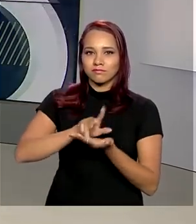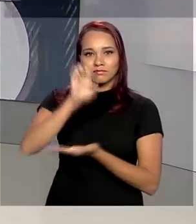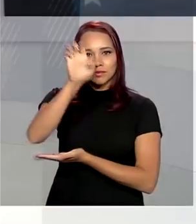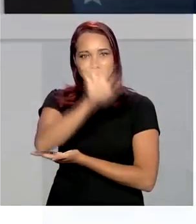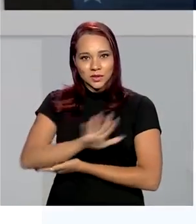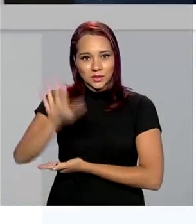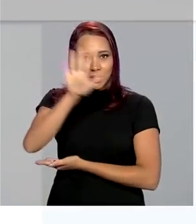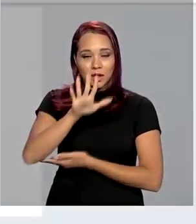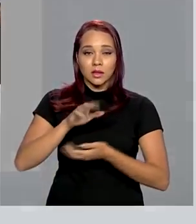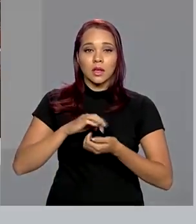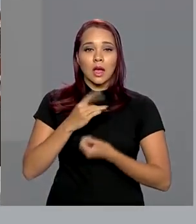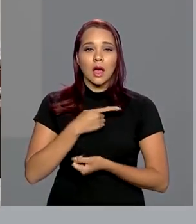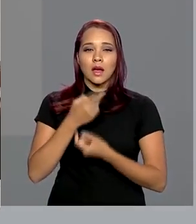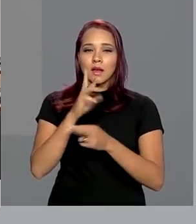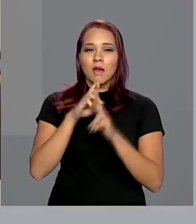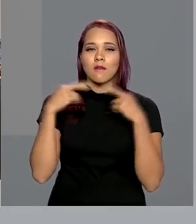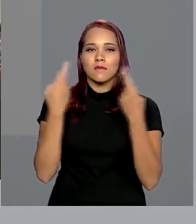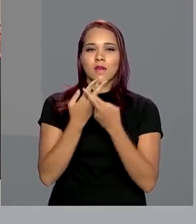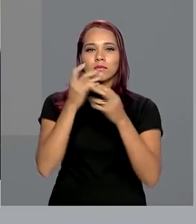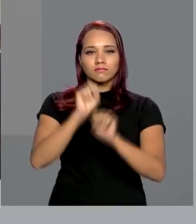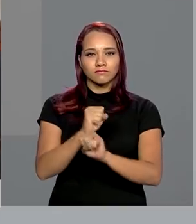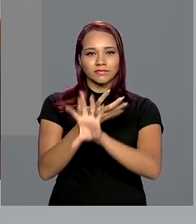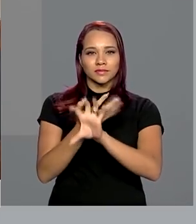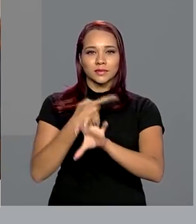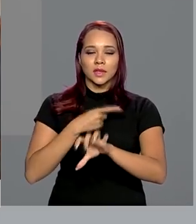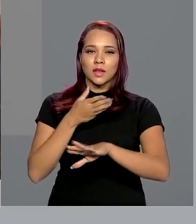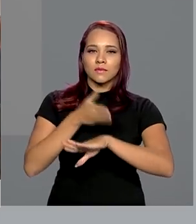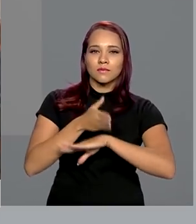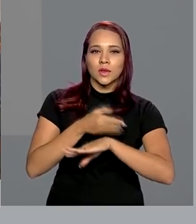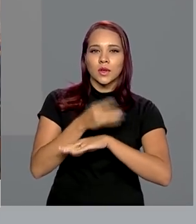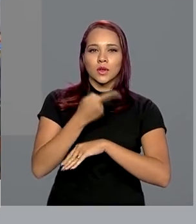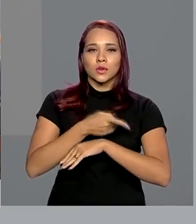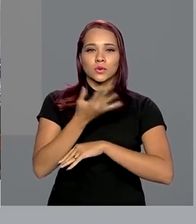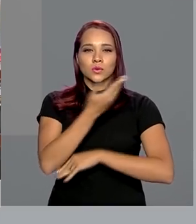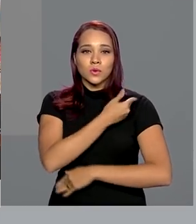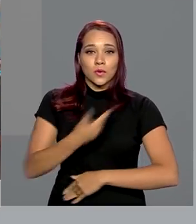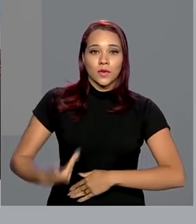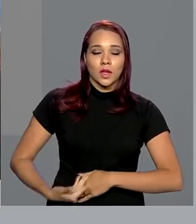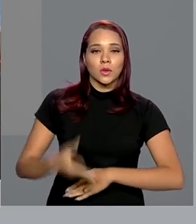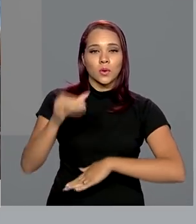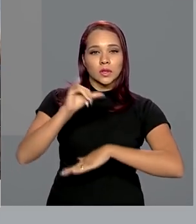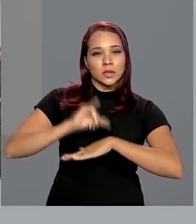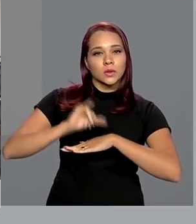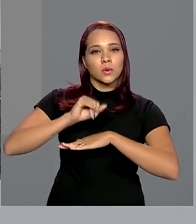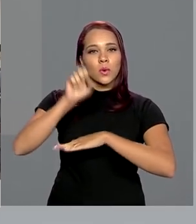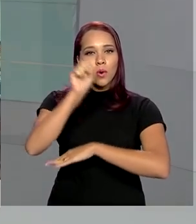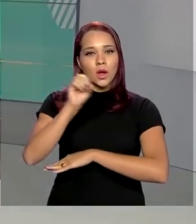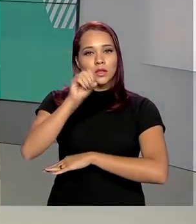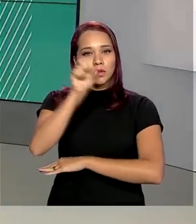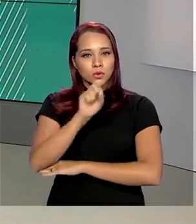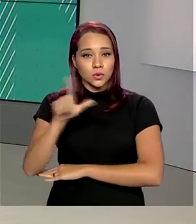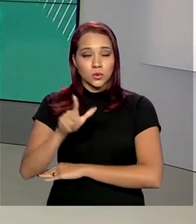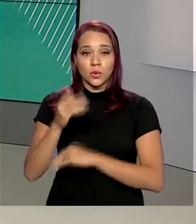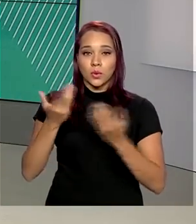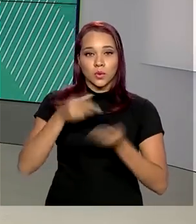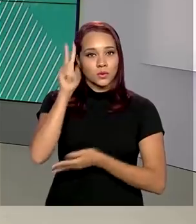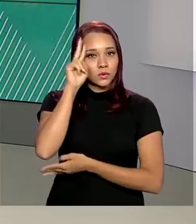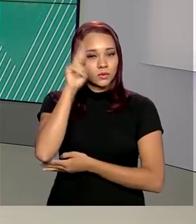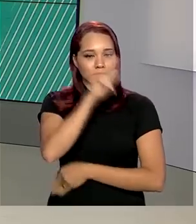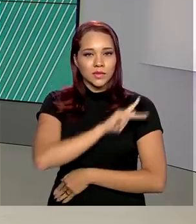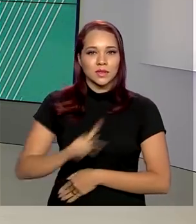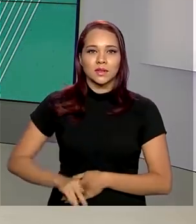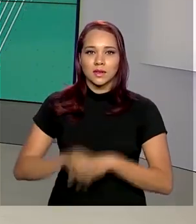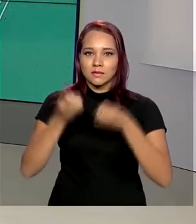videoconferência teve a participação dos governadores das regiões Centro-Oeste e Sul. Nesta segunda-feira, o presidente anunciou